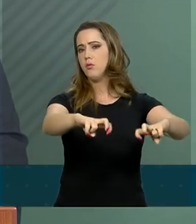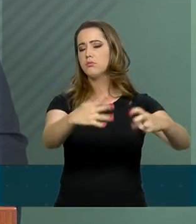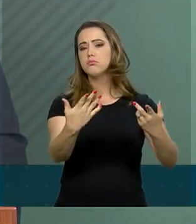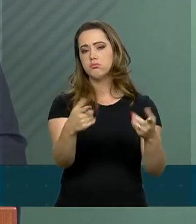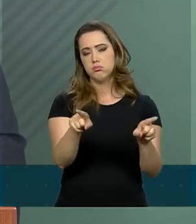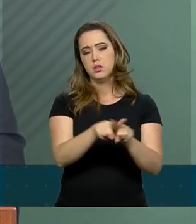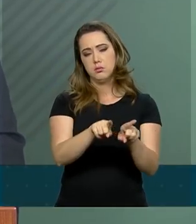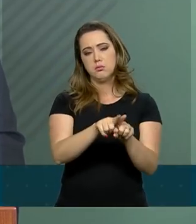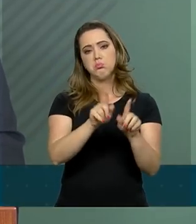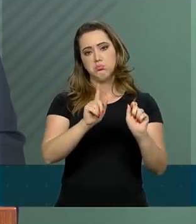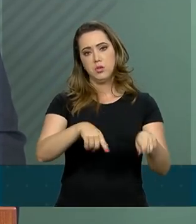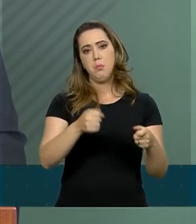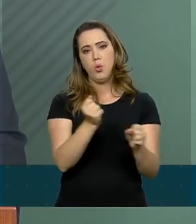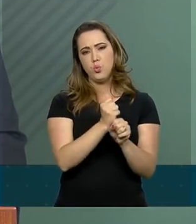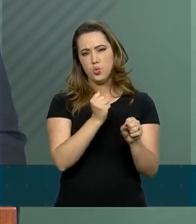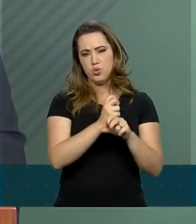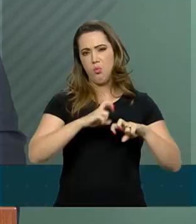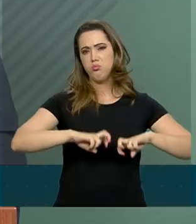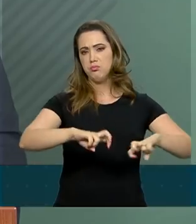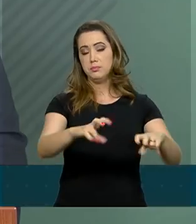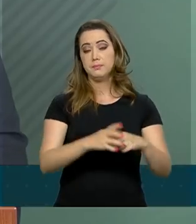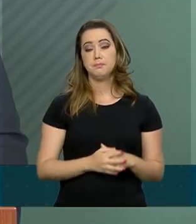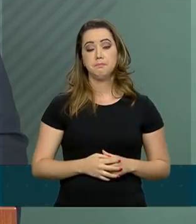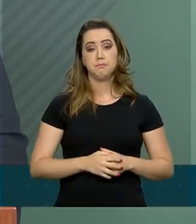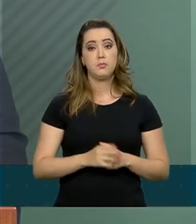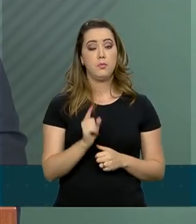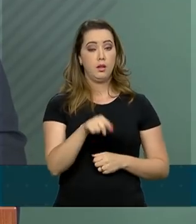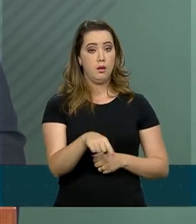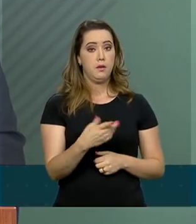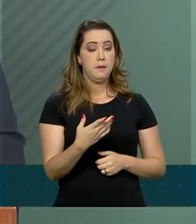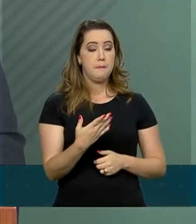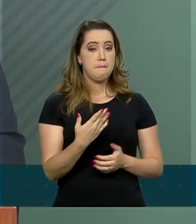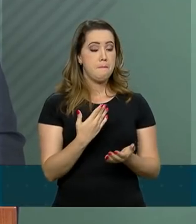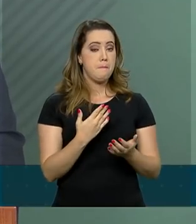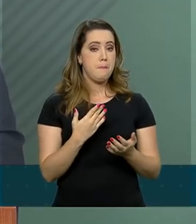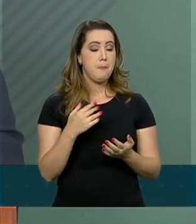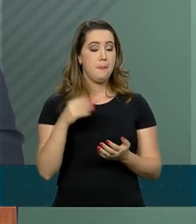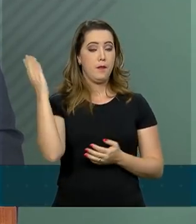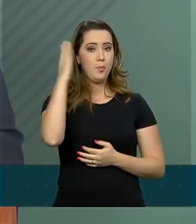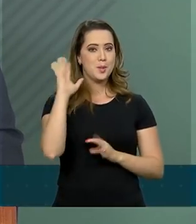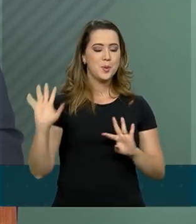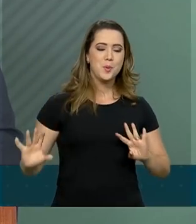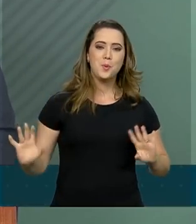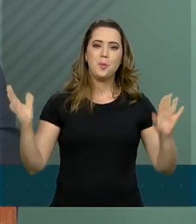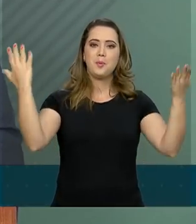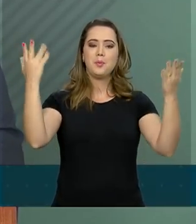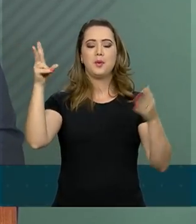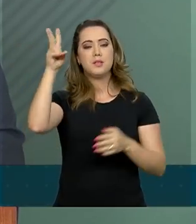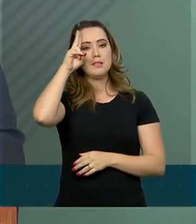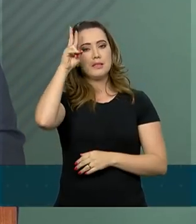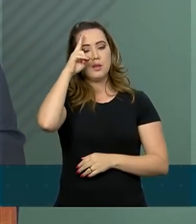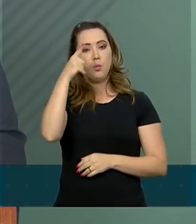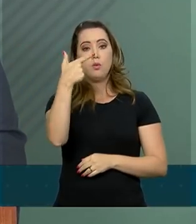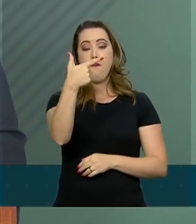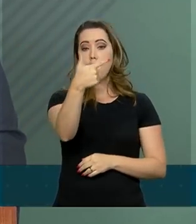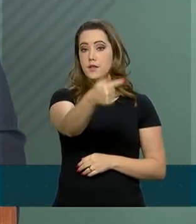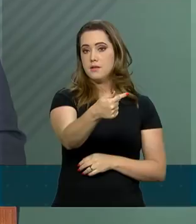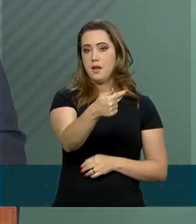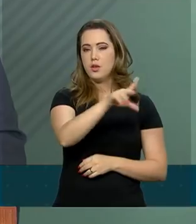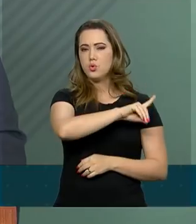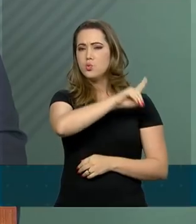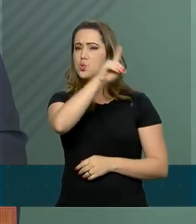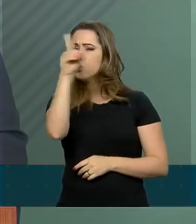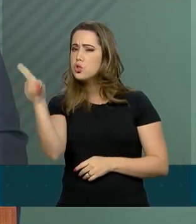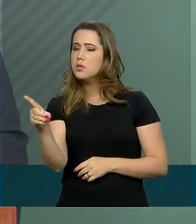O Brasil começa nesta segunda-feira, perdão, comemora nesta segunda-feira, 27, o